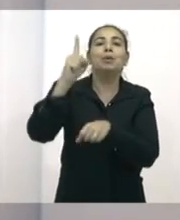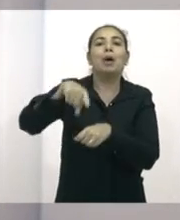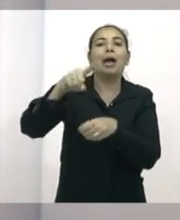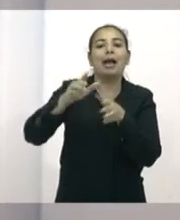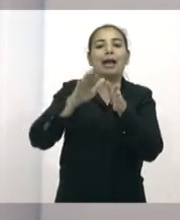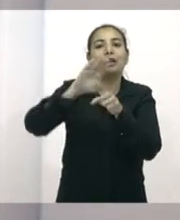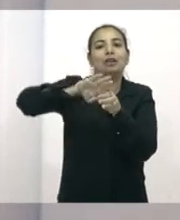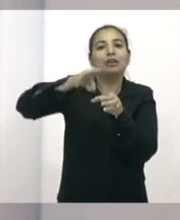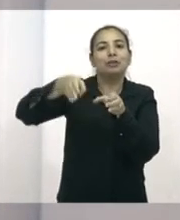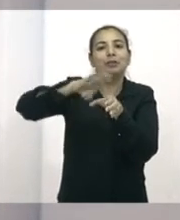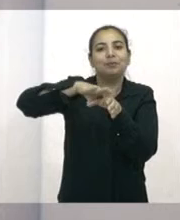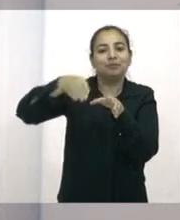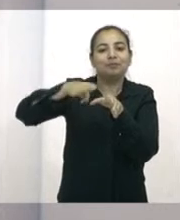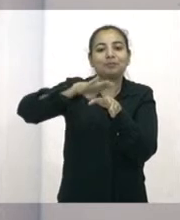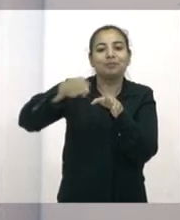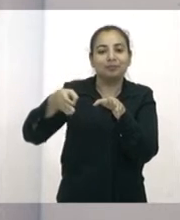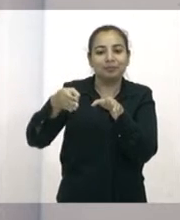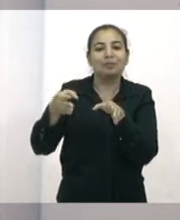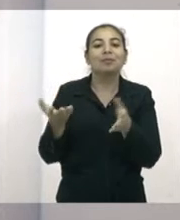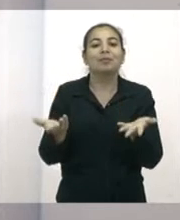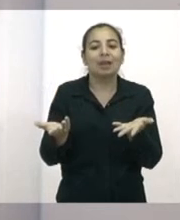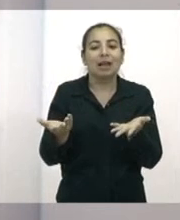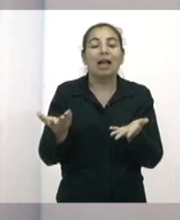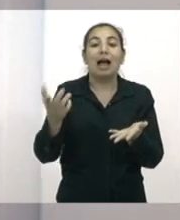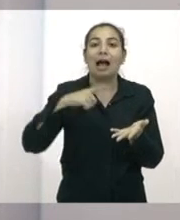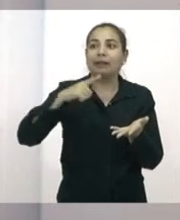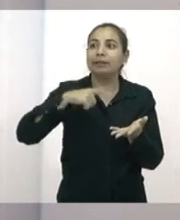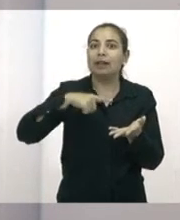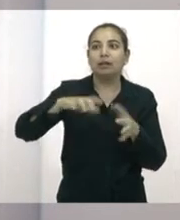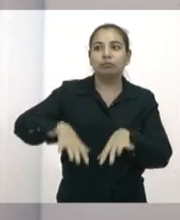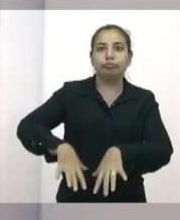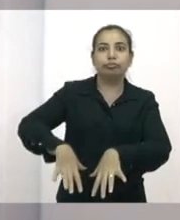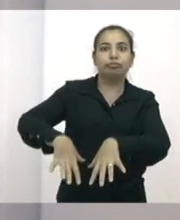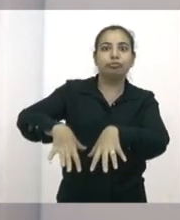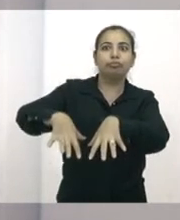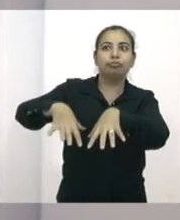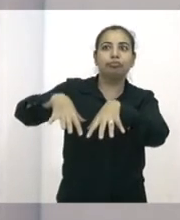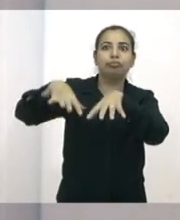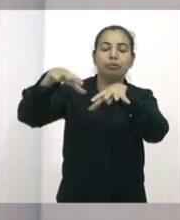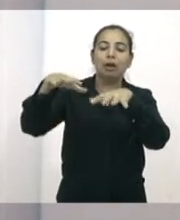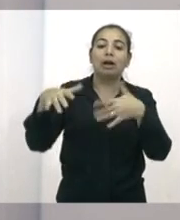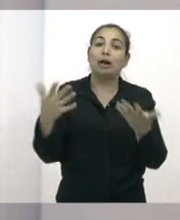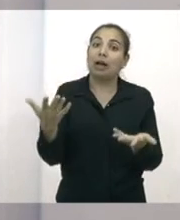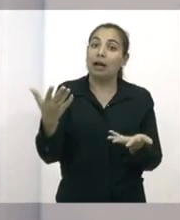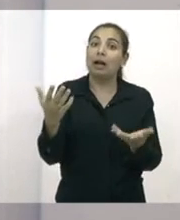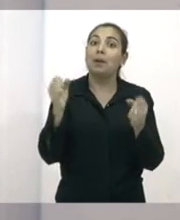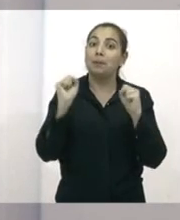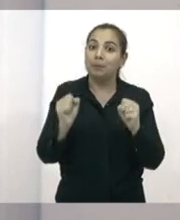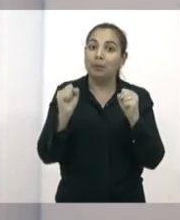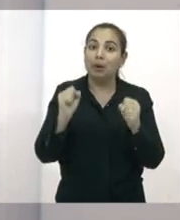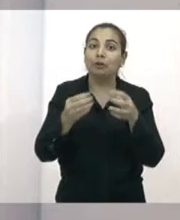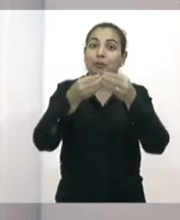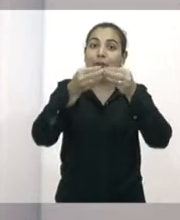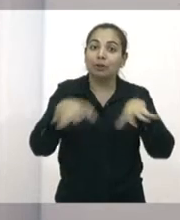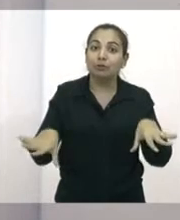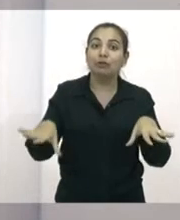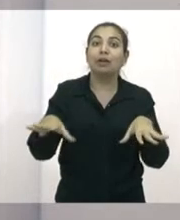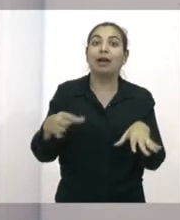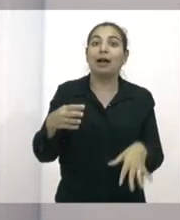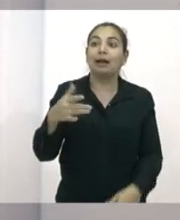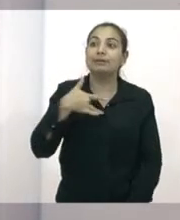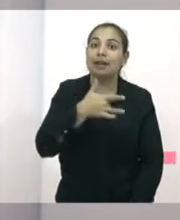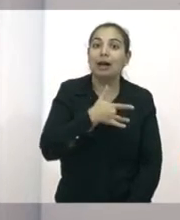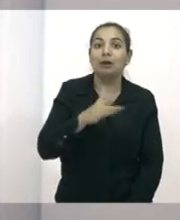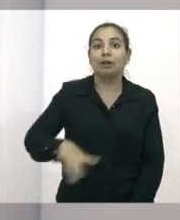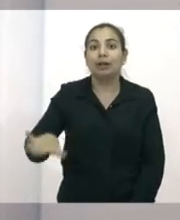que, na verdade, virou uma grande piscina com essas chuvas. Então, o risco de gerar um agravo na saúde daquelas crianças e adolescentes